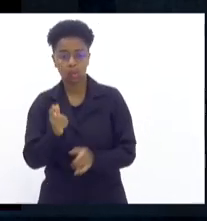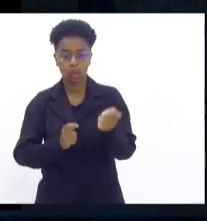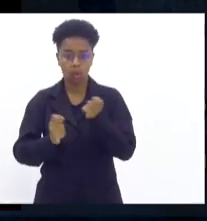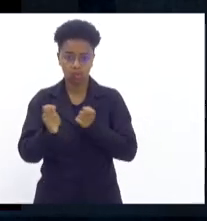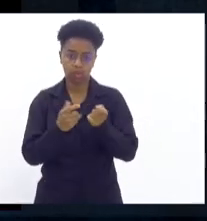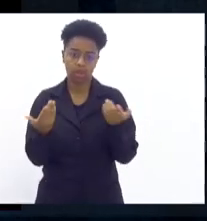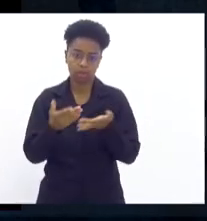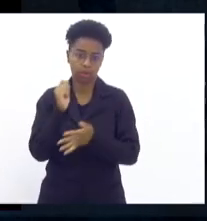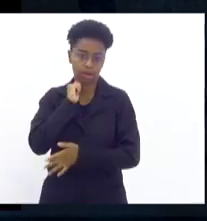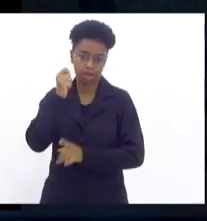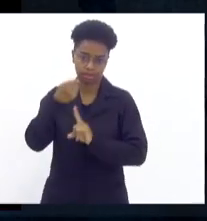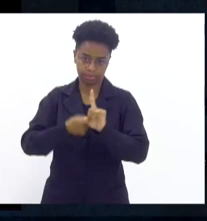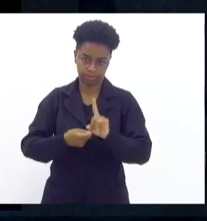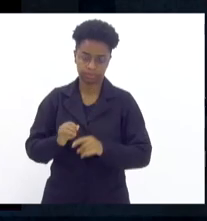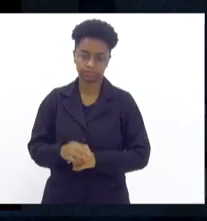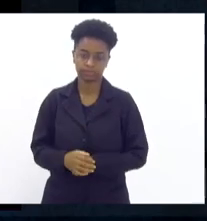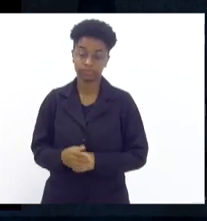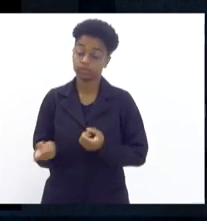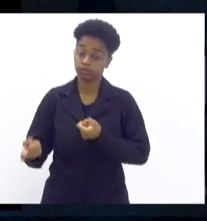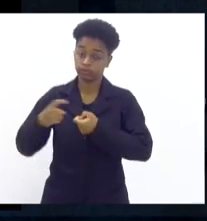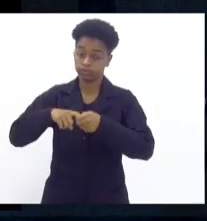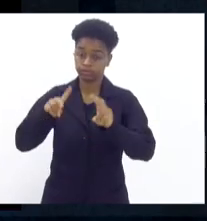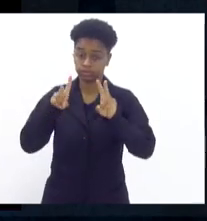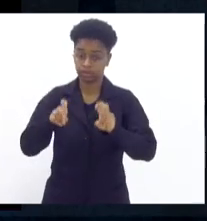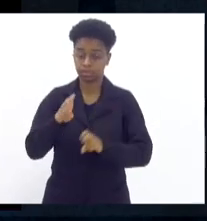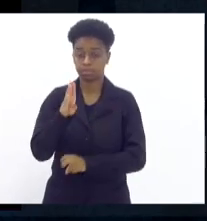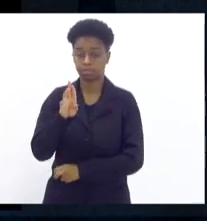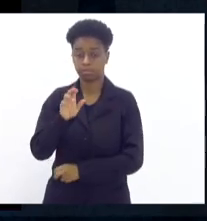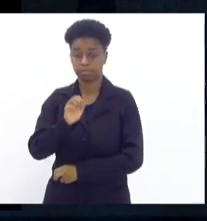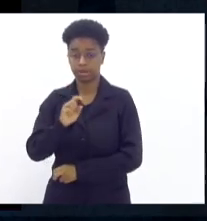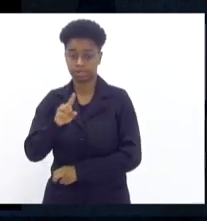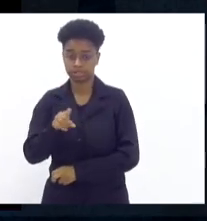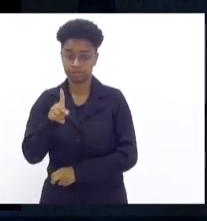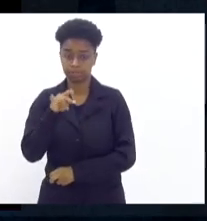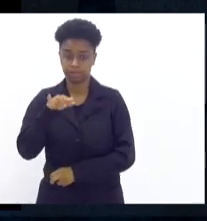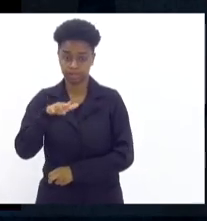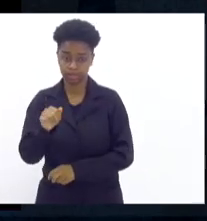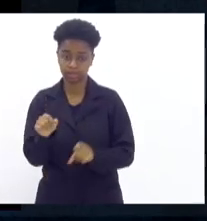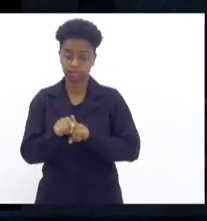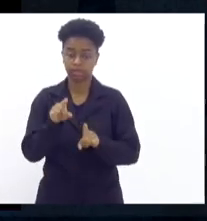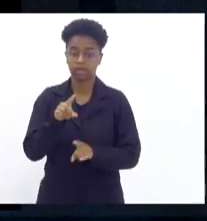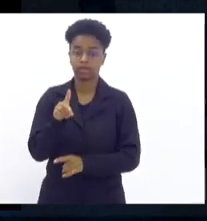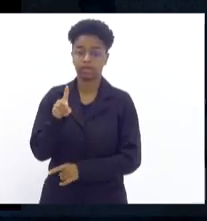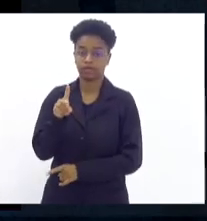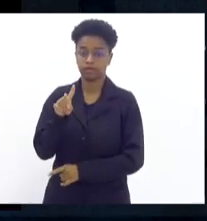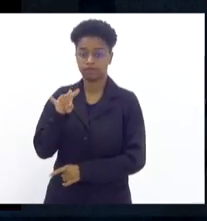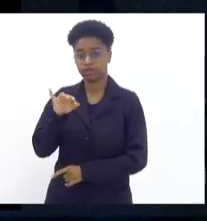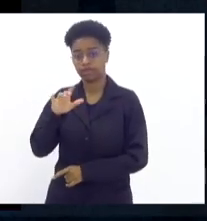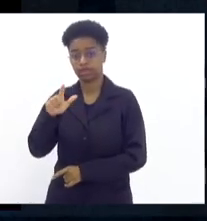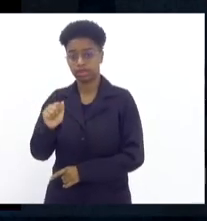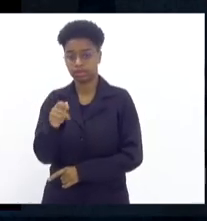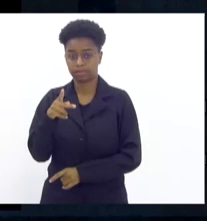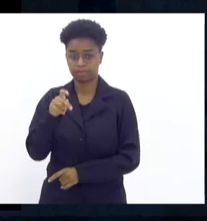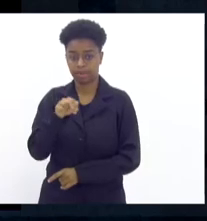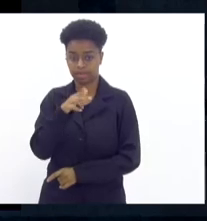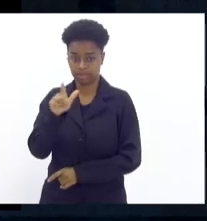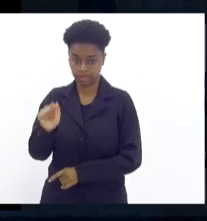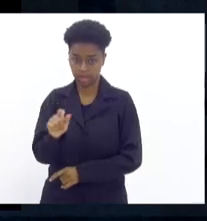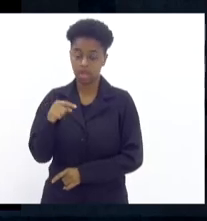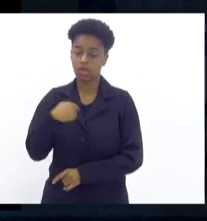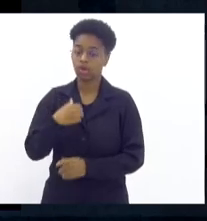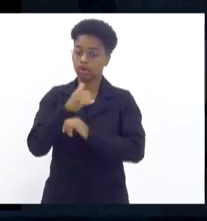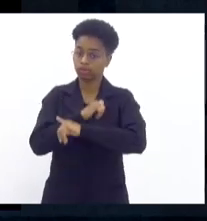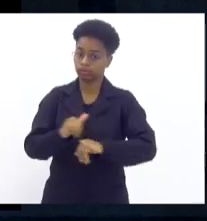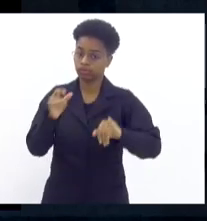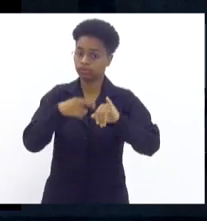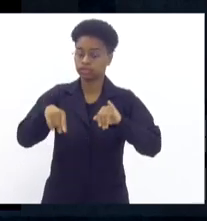Voltando até pelo tema de Brás de Pina e Vila da Penha, eu quero dizer para os senhores que a gente está trabalhando,